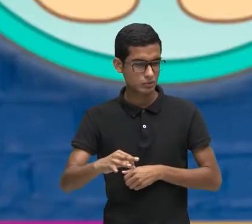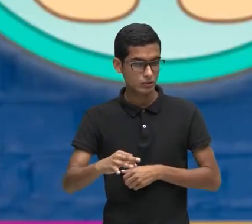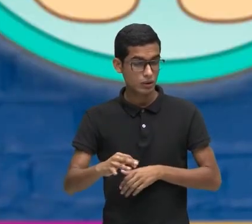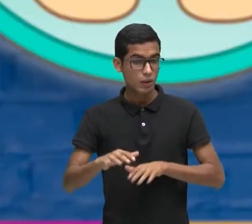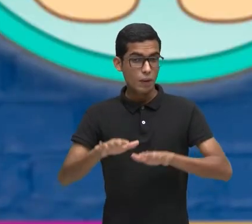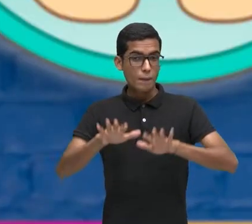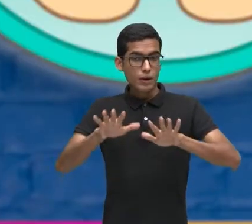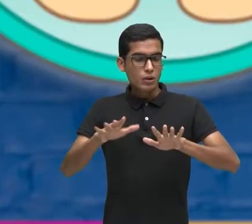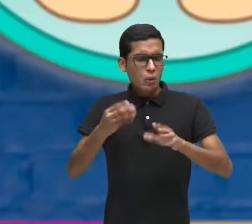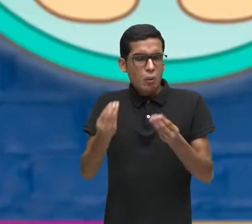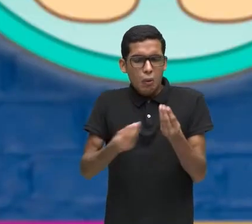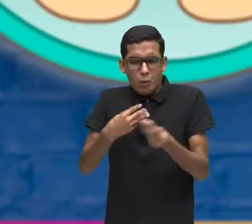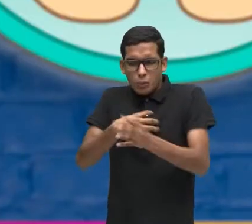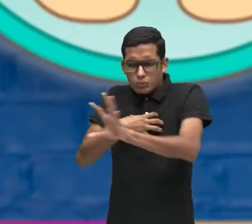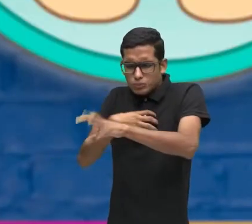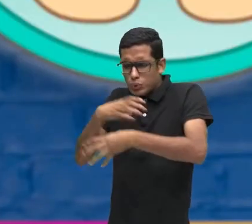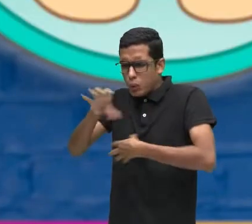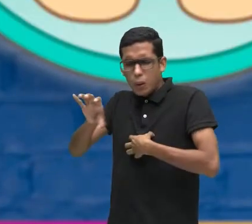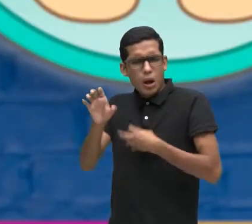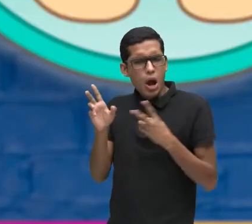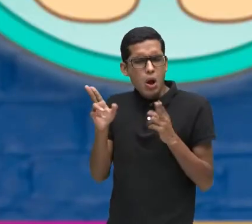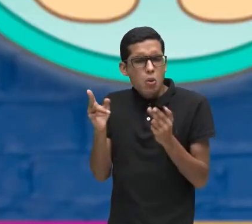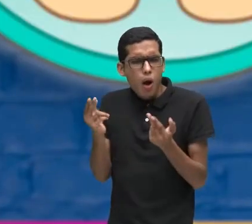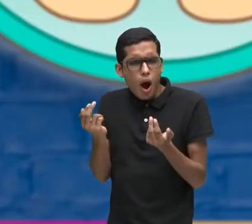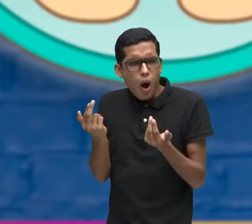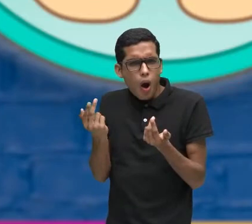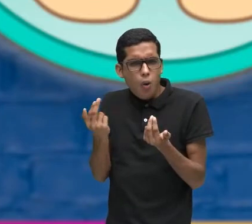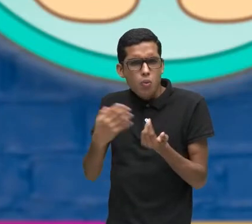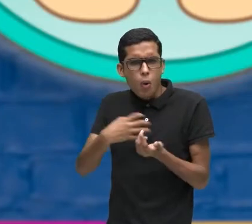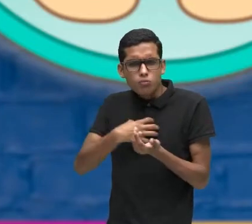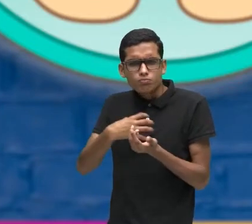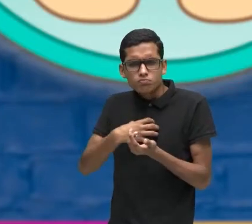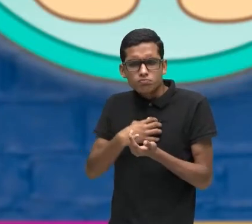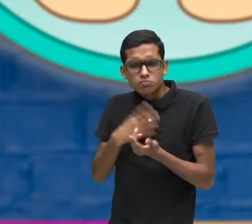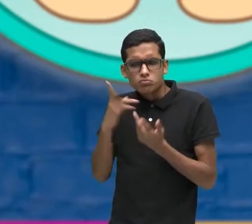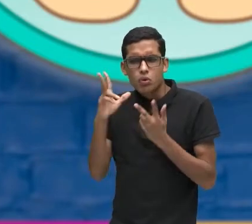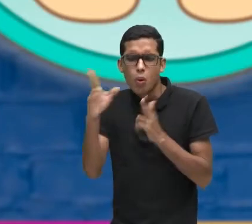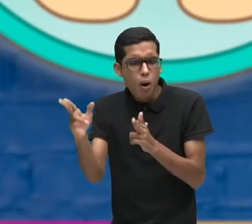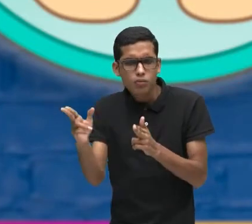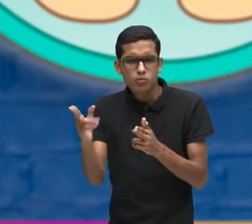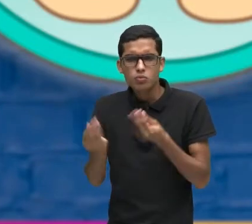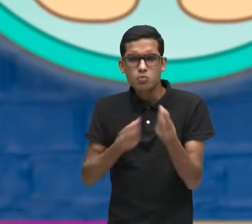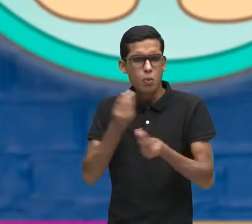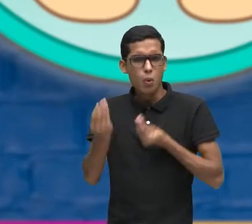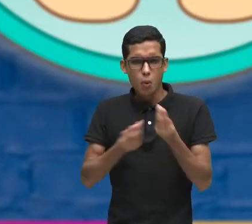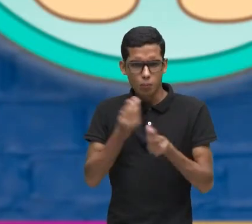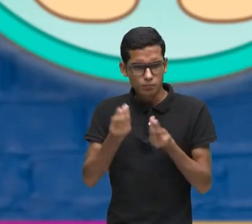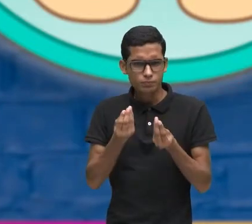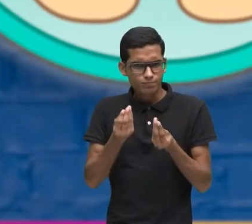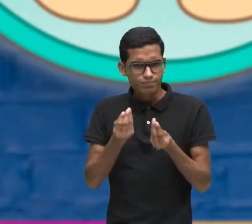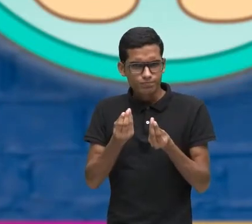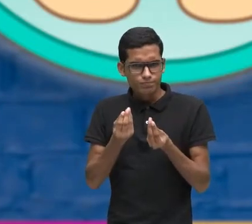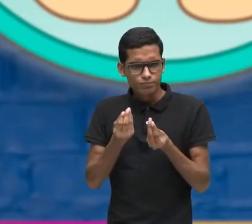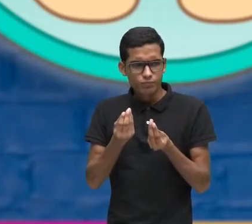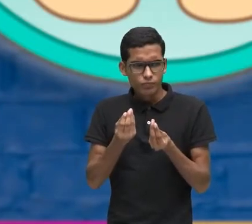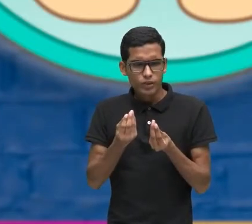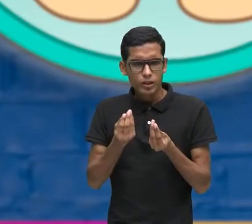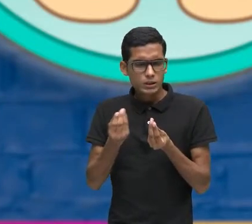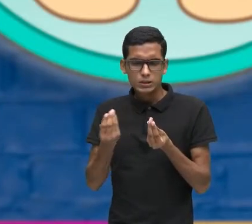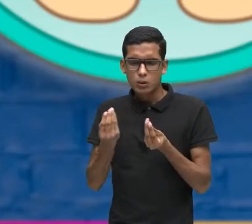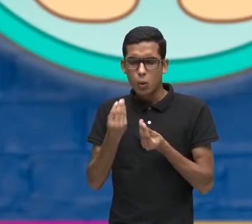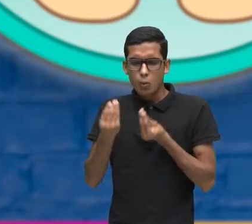Como o outro? Não é verdade? Como que eu vou Conseguir me colocar No lugar do outro?